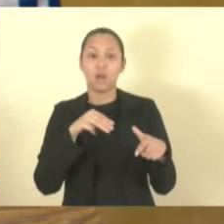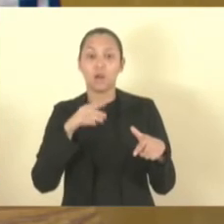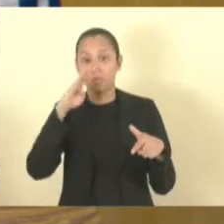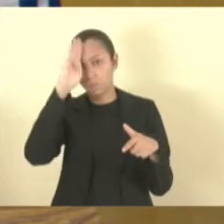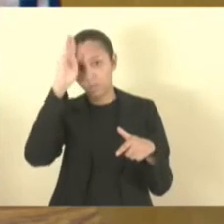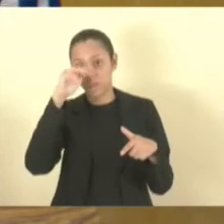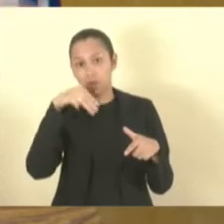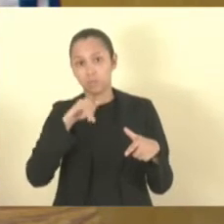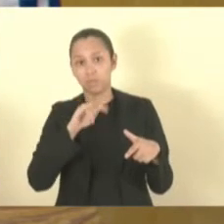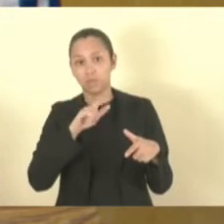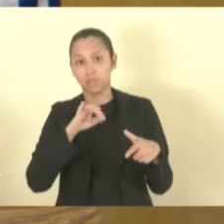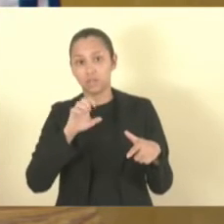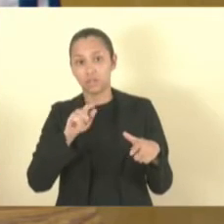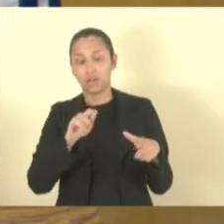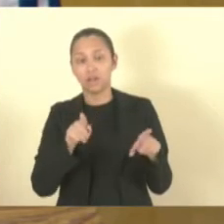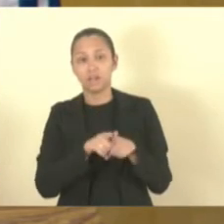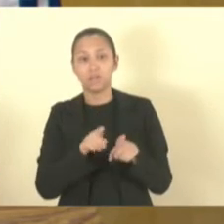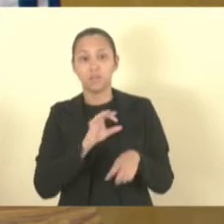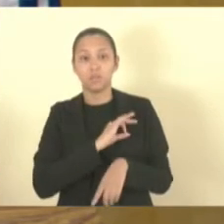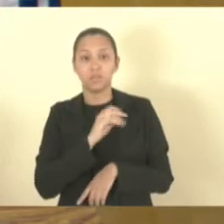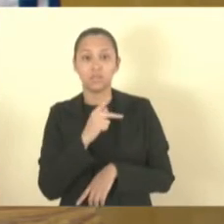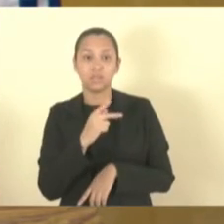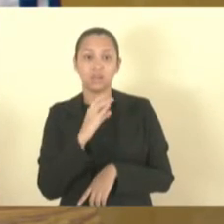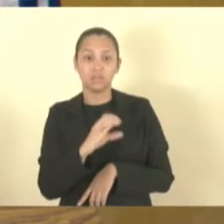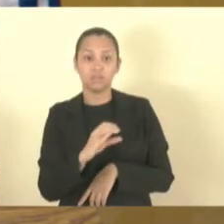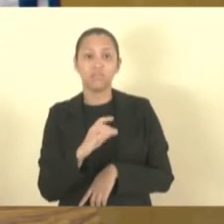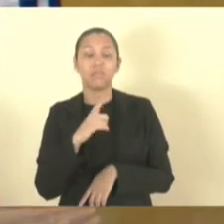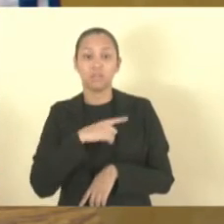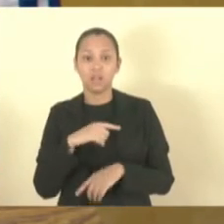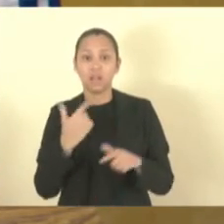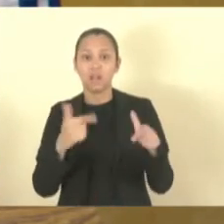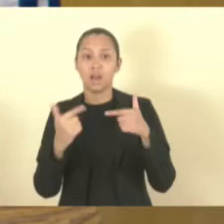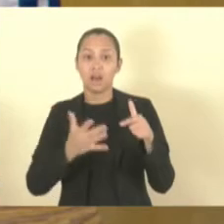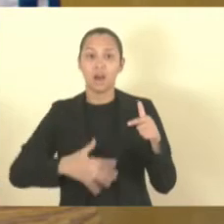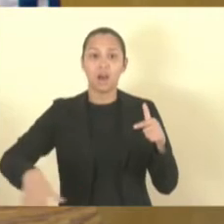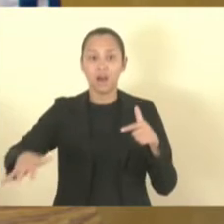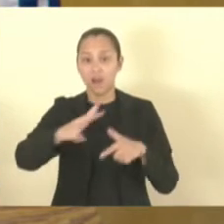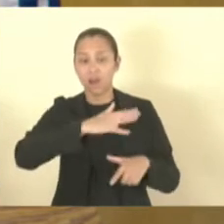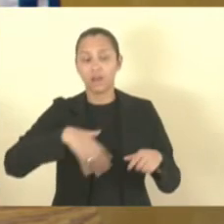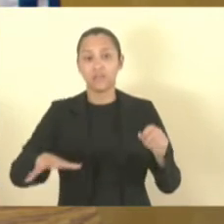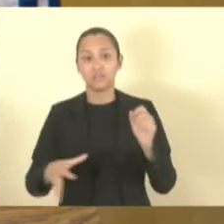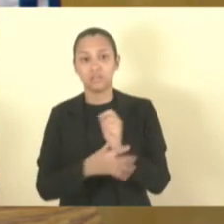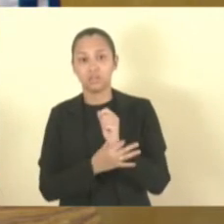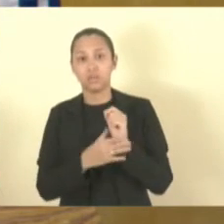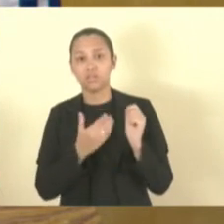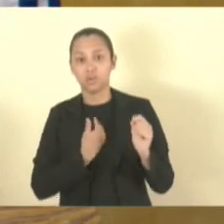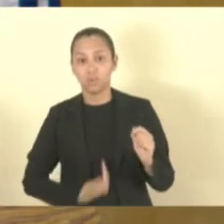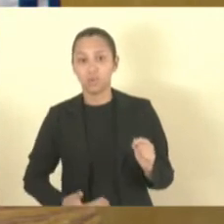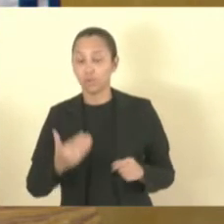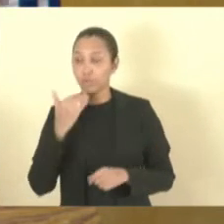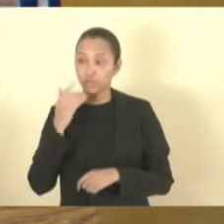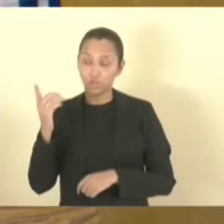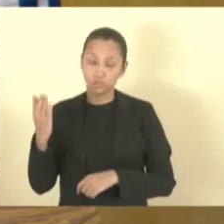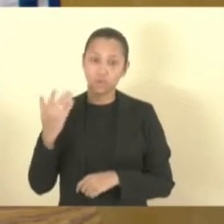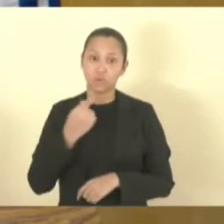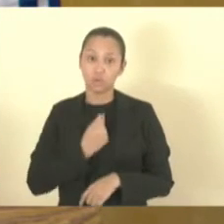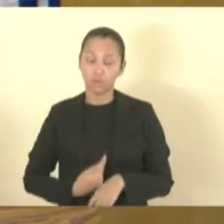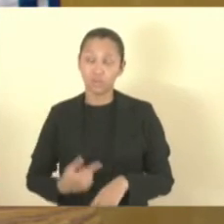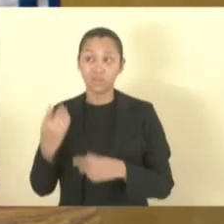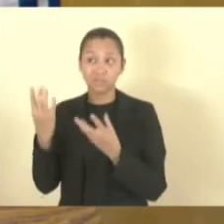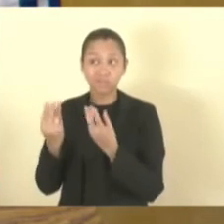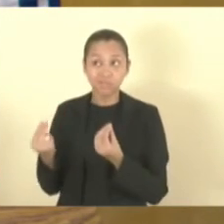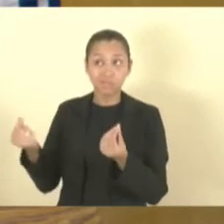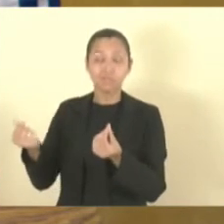policiais civis têm de serviço público na área de segurança pública. Então, nós pedimos ao governo para que se sensibilize